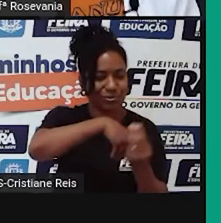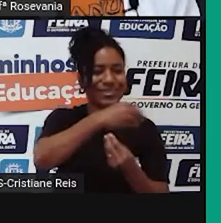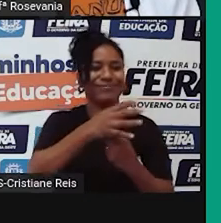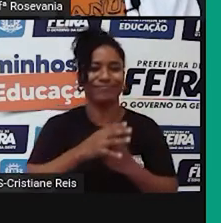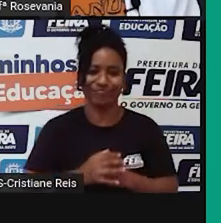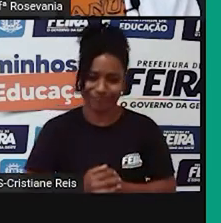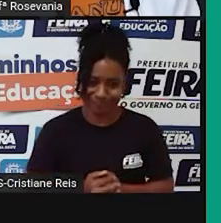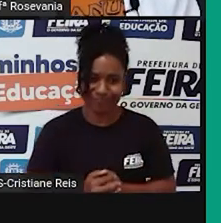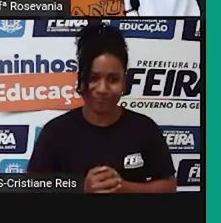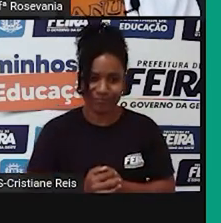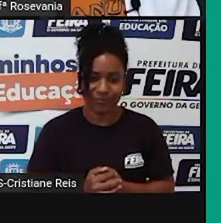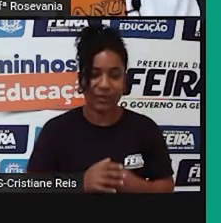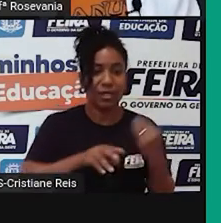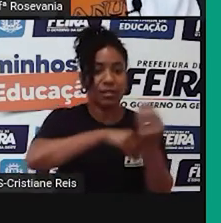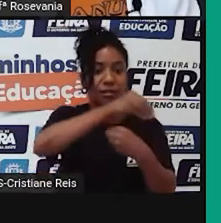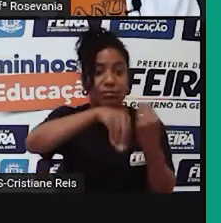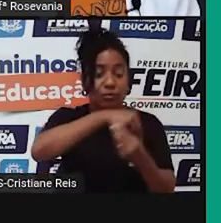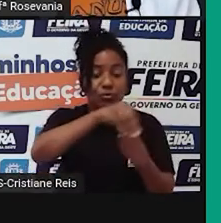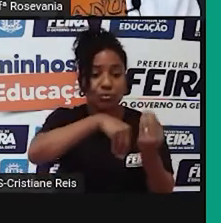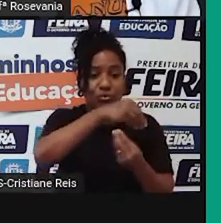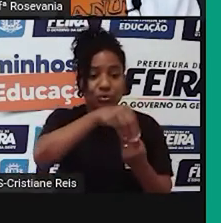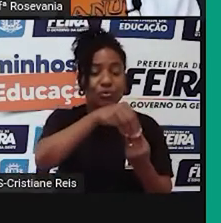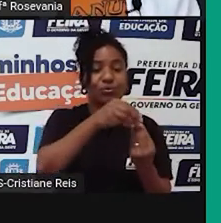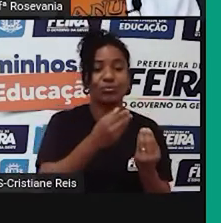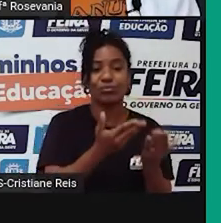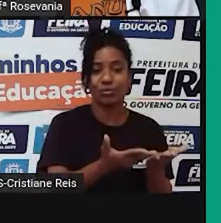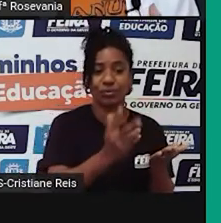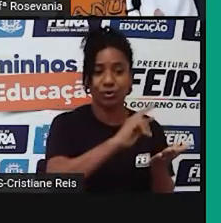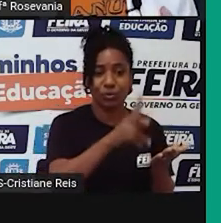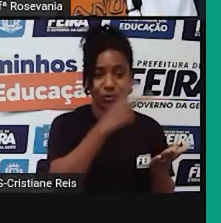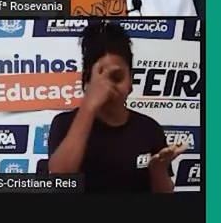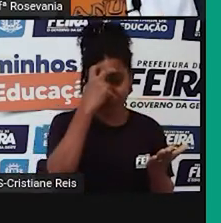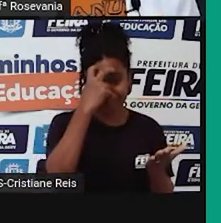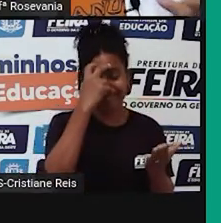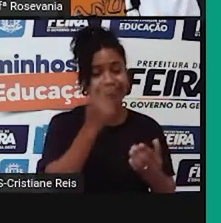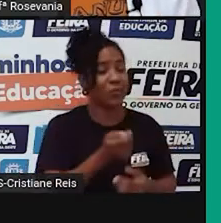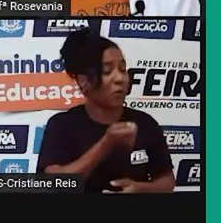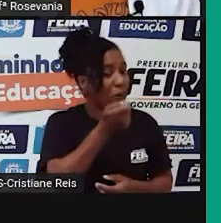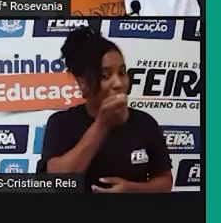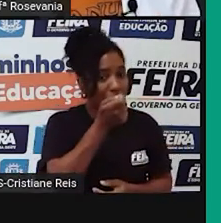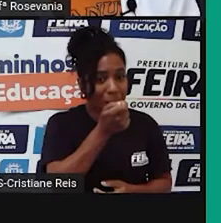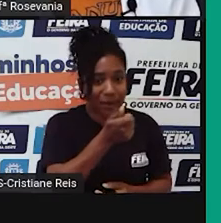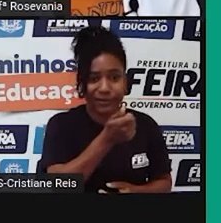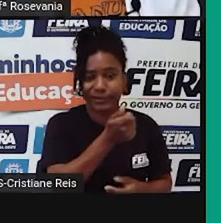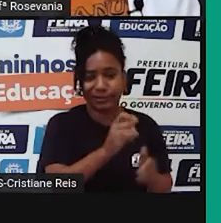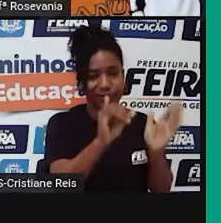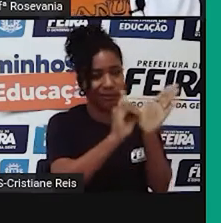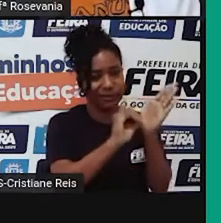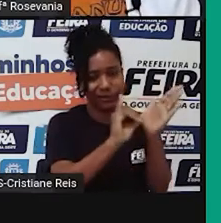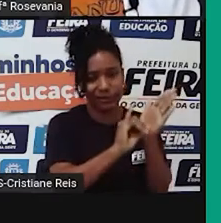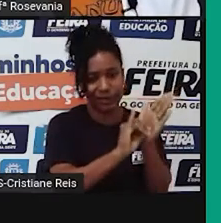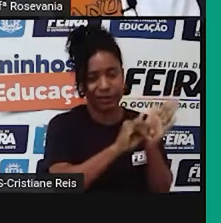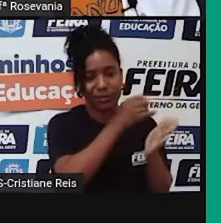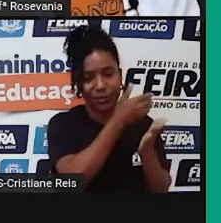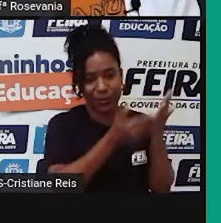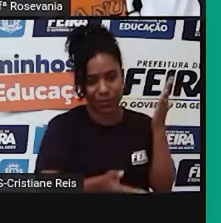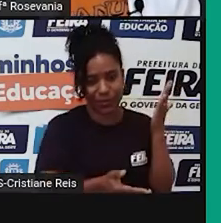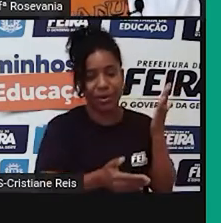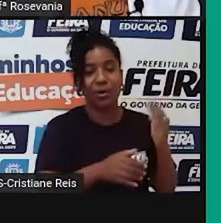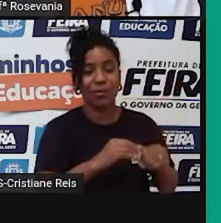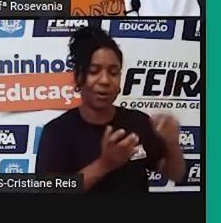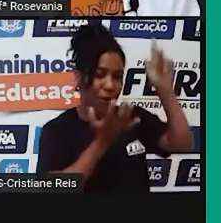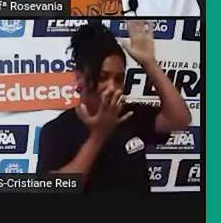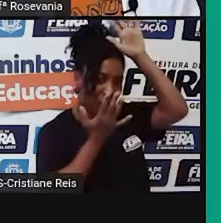tivemos. E essa mistura, ela acabou quase que praticamente que abafando, né, as características dos